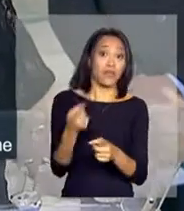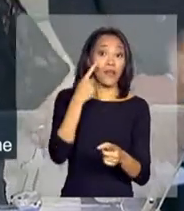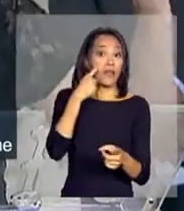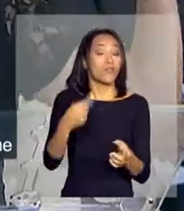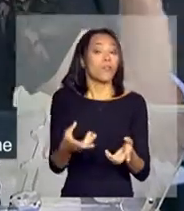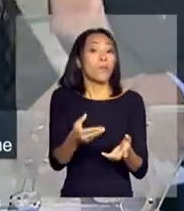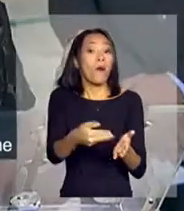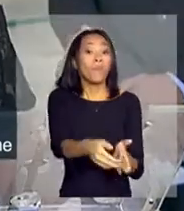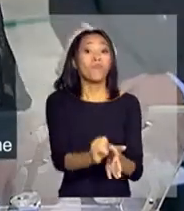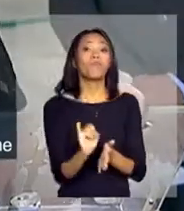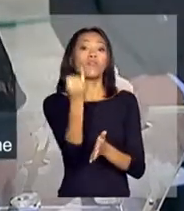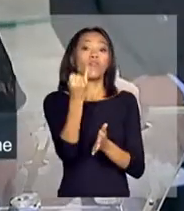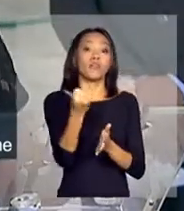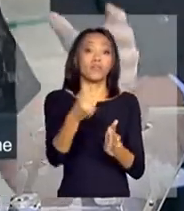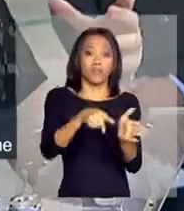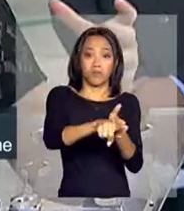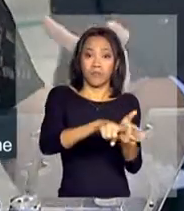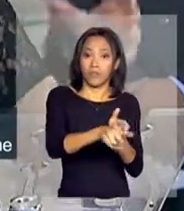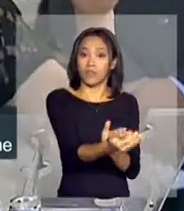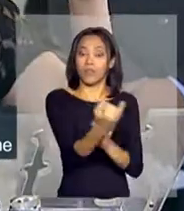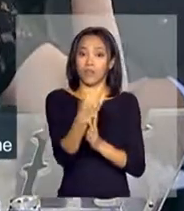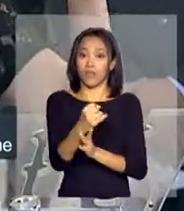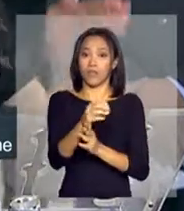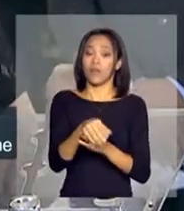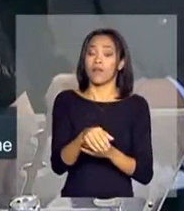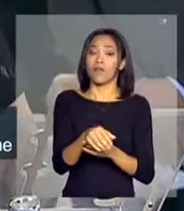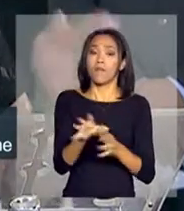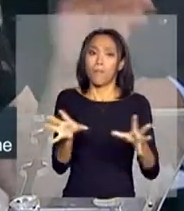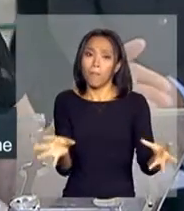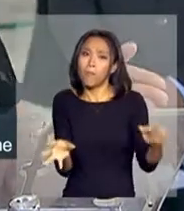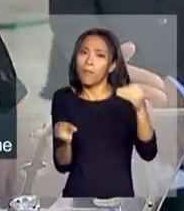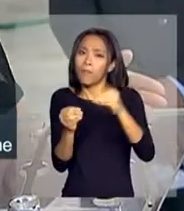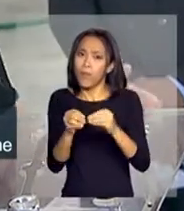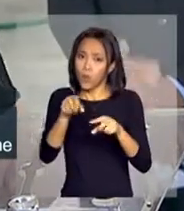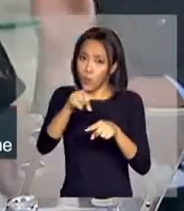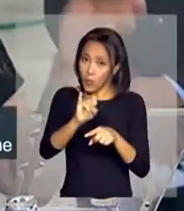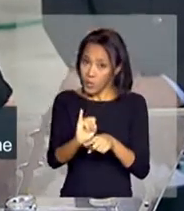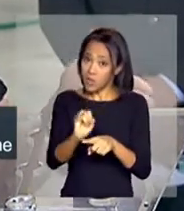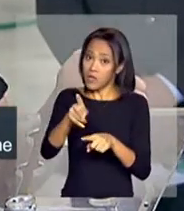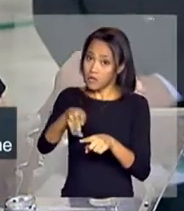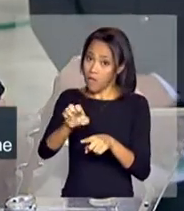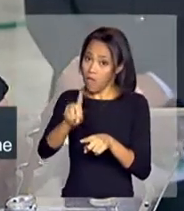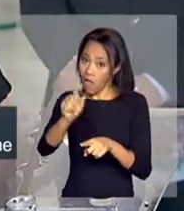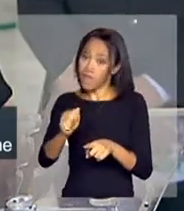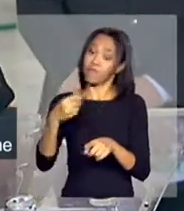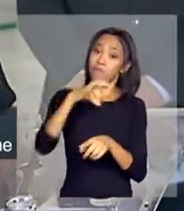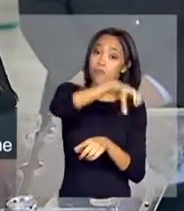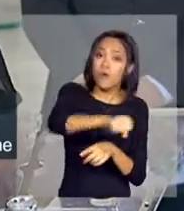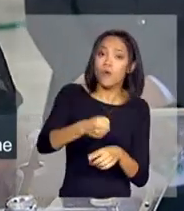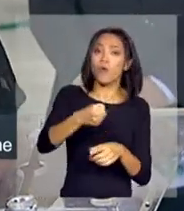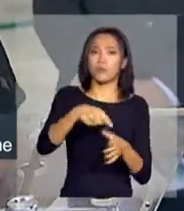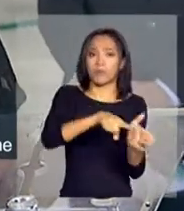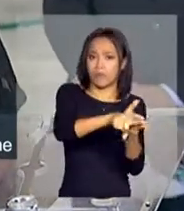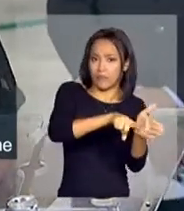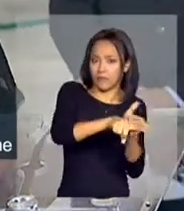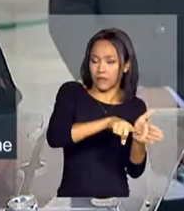PNAD. O o IPEA simulou? Ele pegou os dados da PNAD, que uma pesquisa amostral, pegou